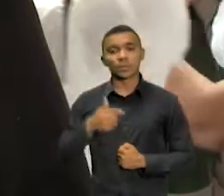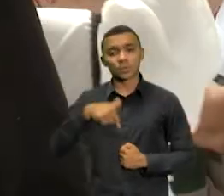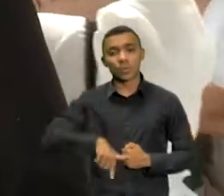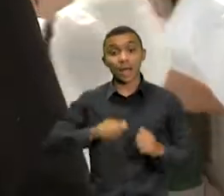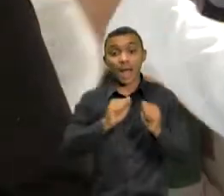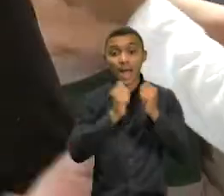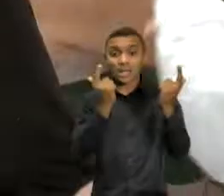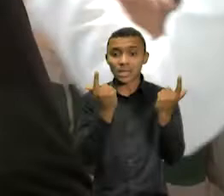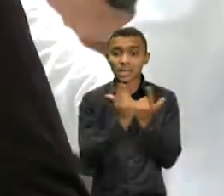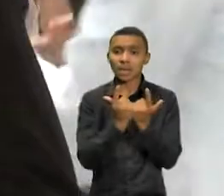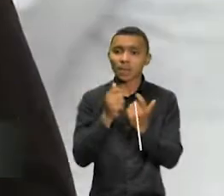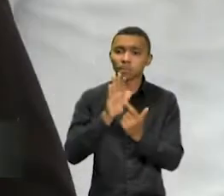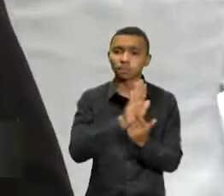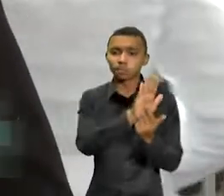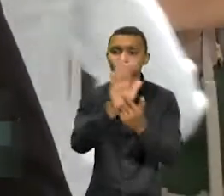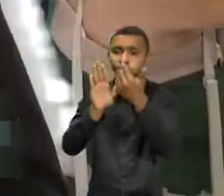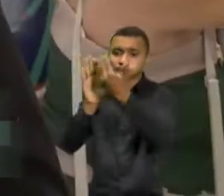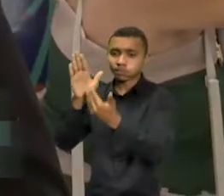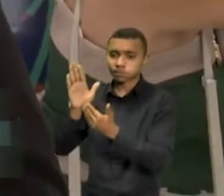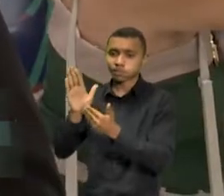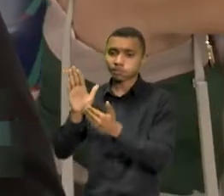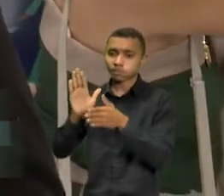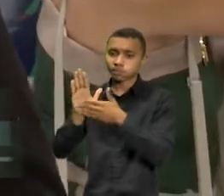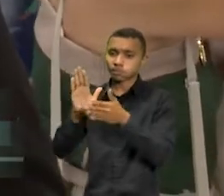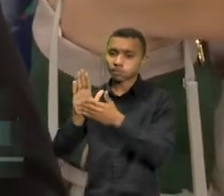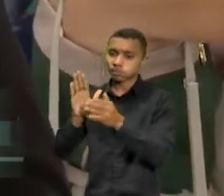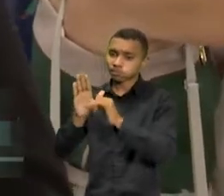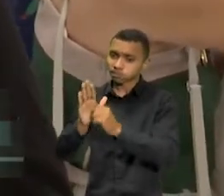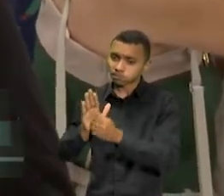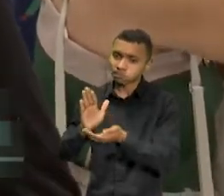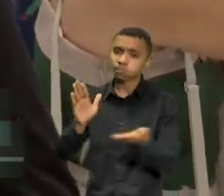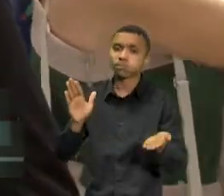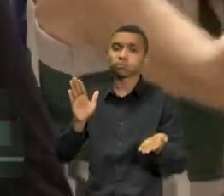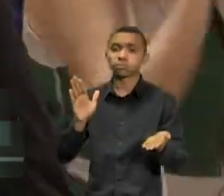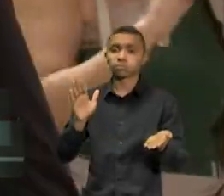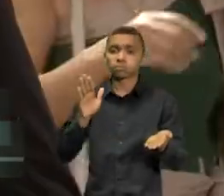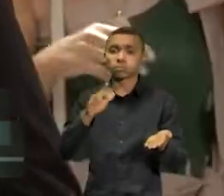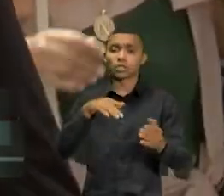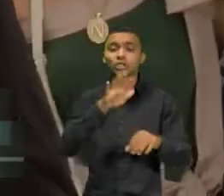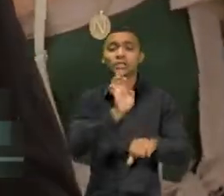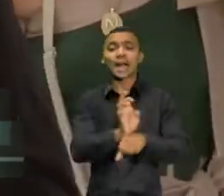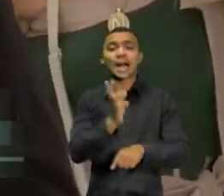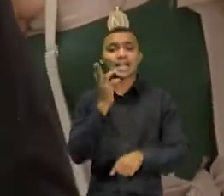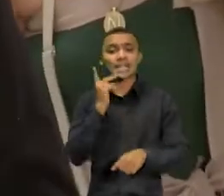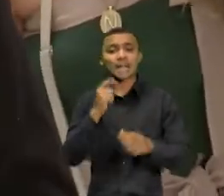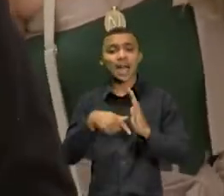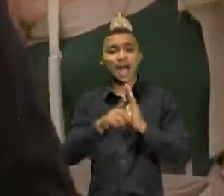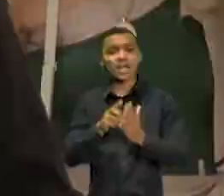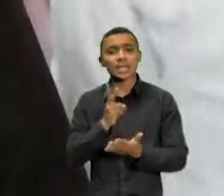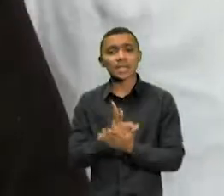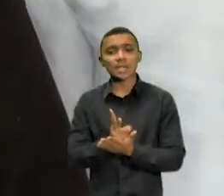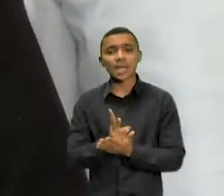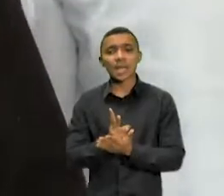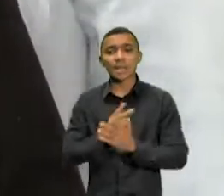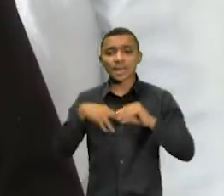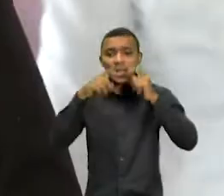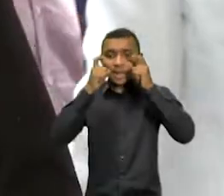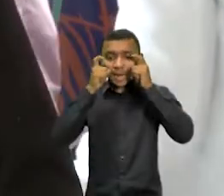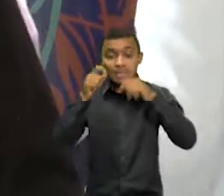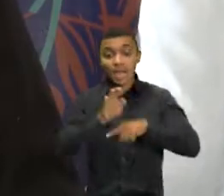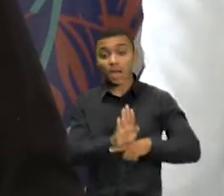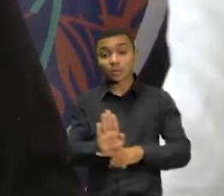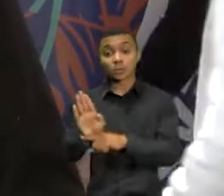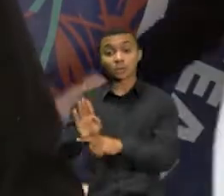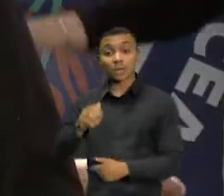coloca à disposição da população cearense sempre enaltecendo e defendendo os interesses da mulher. Com certeza